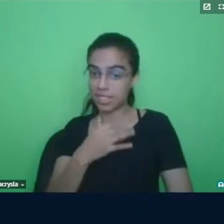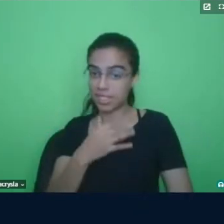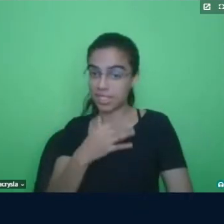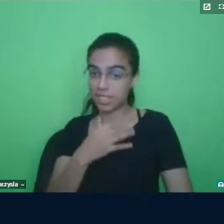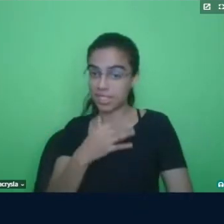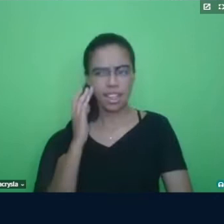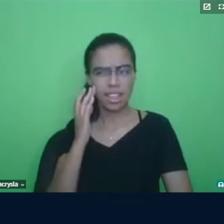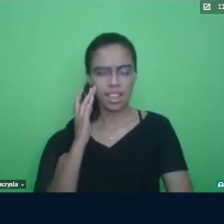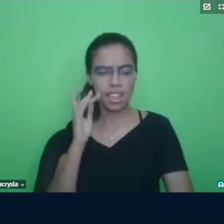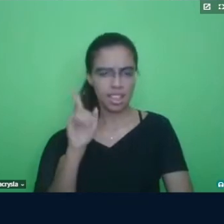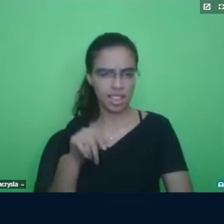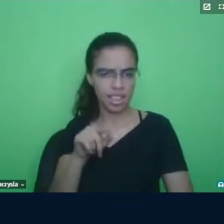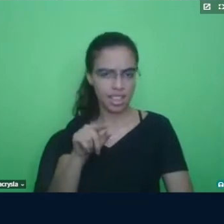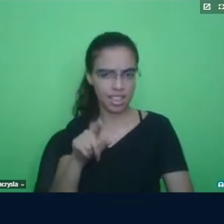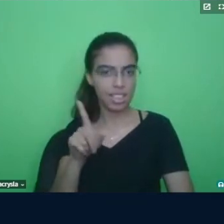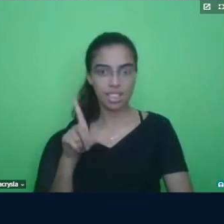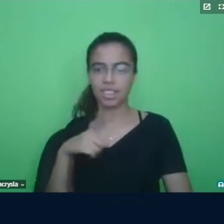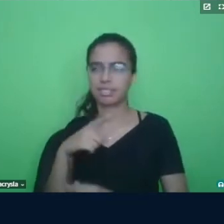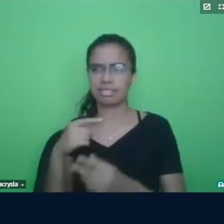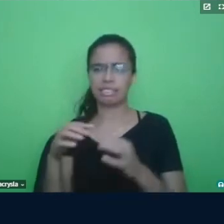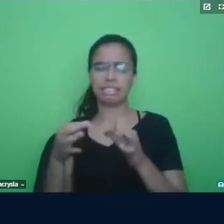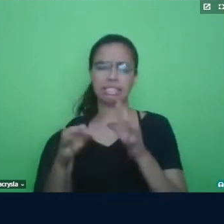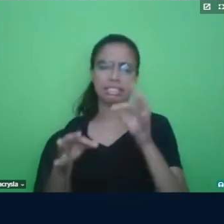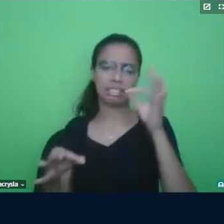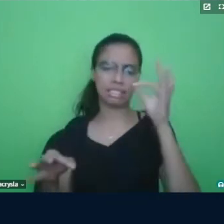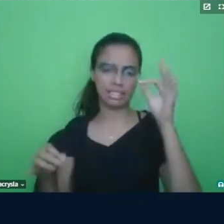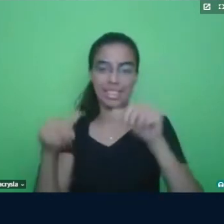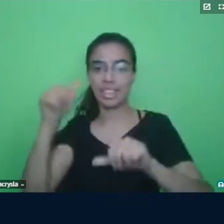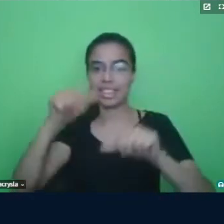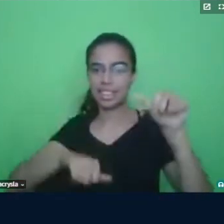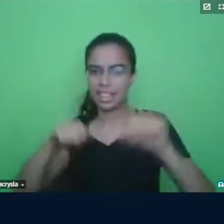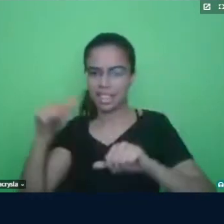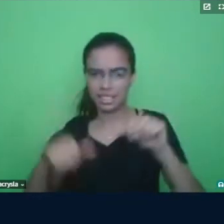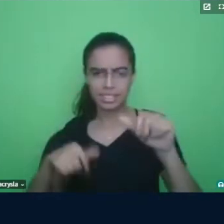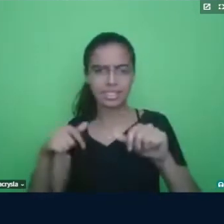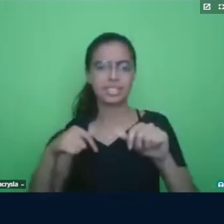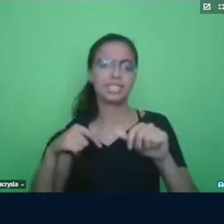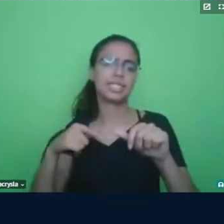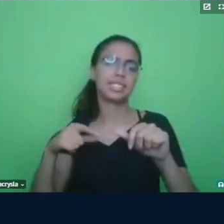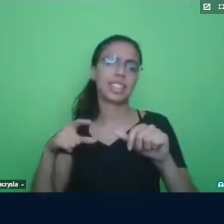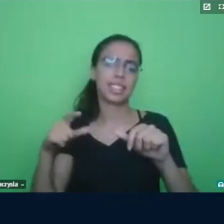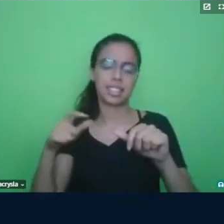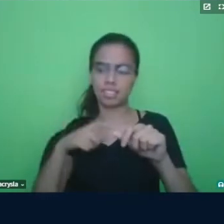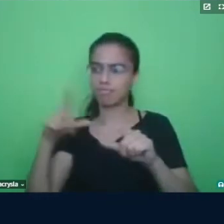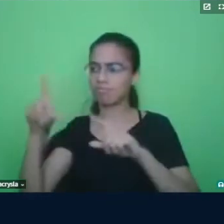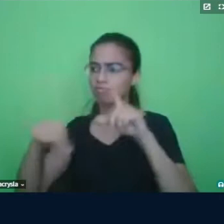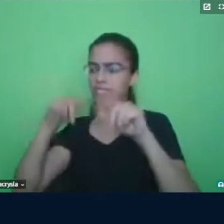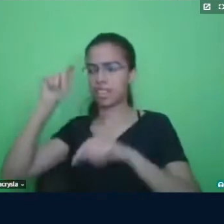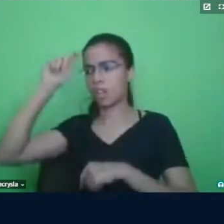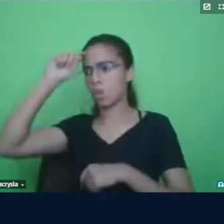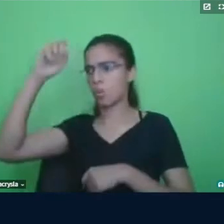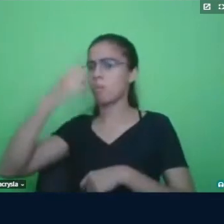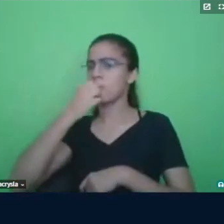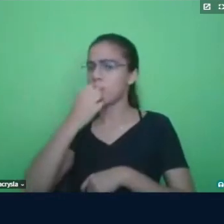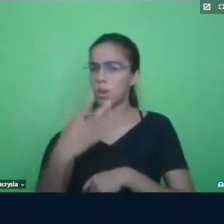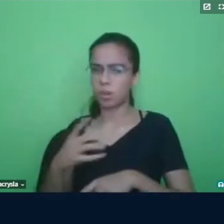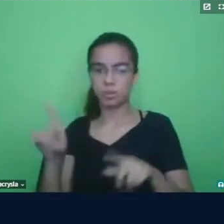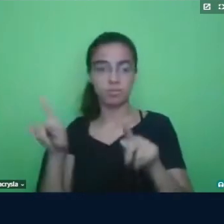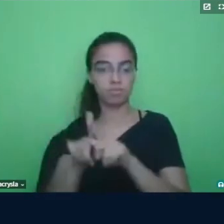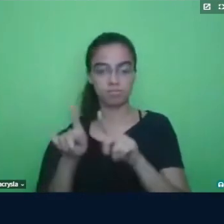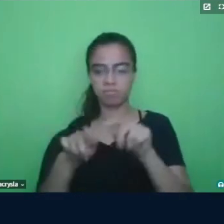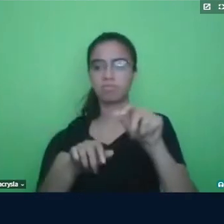eu, nossa, teria mais um monte de coisa para falar das suas análises, achei os seus excertos muito bem escolhidos, né, as suas análises muito